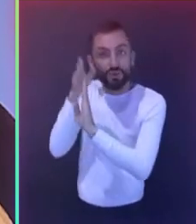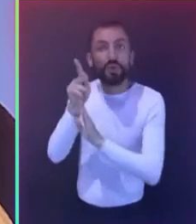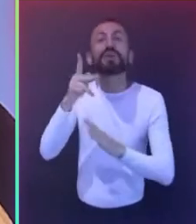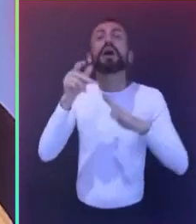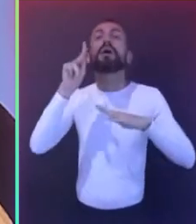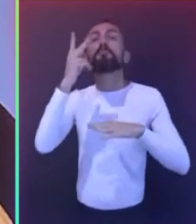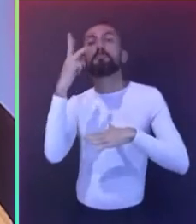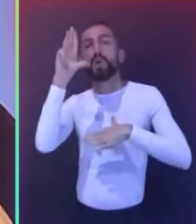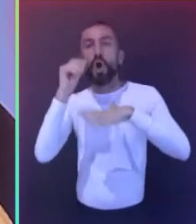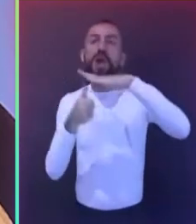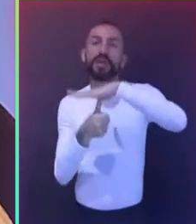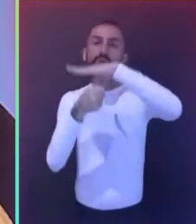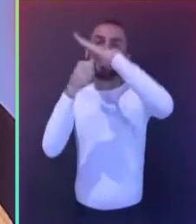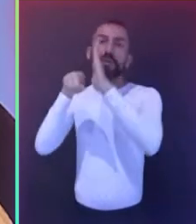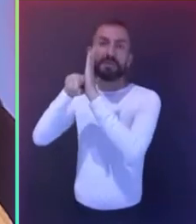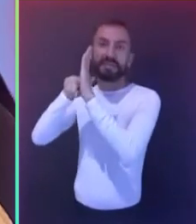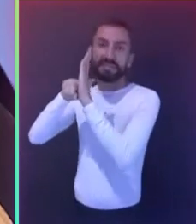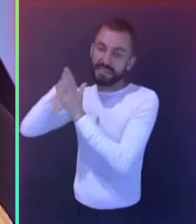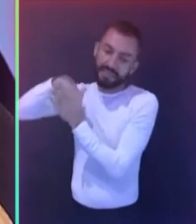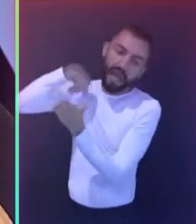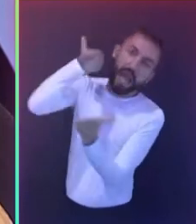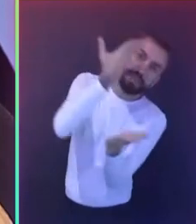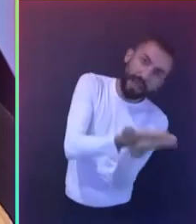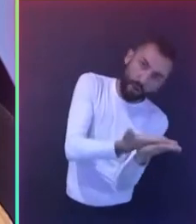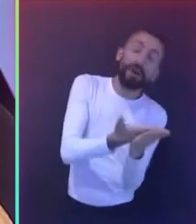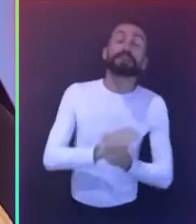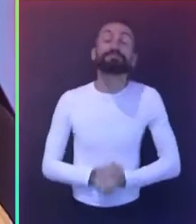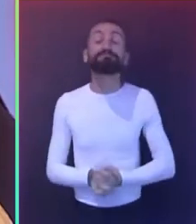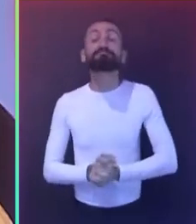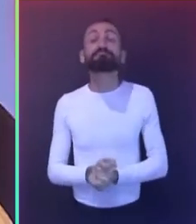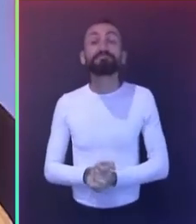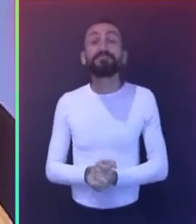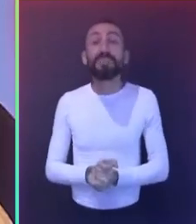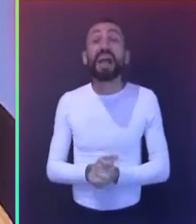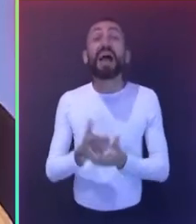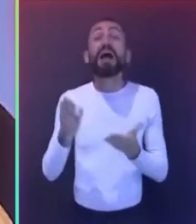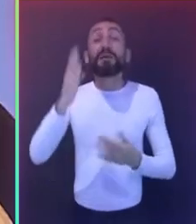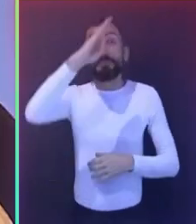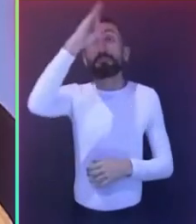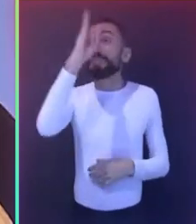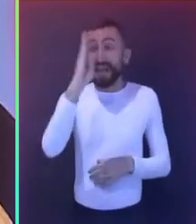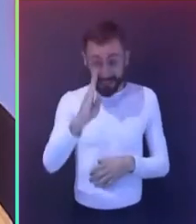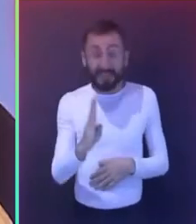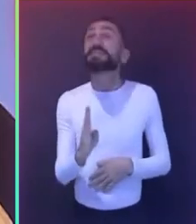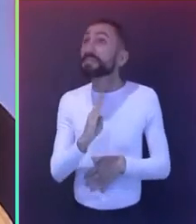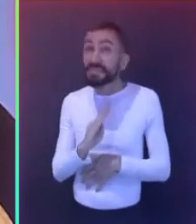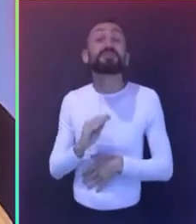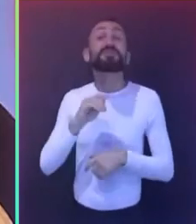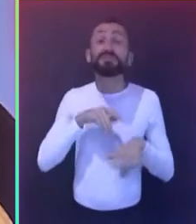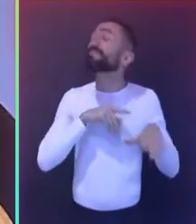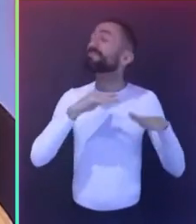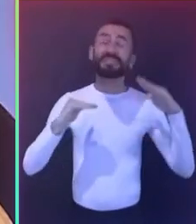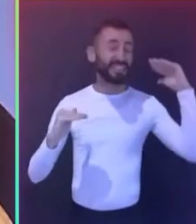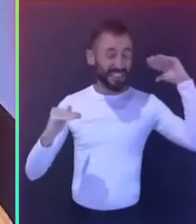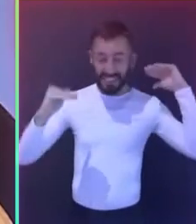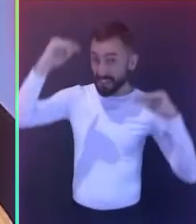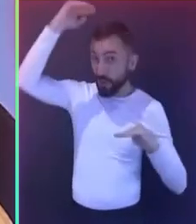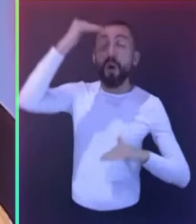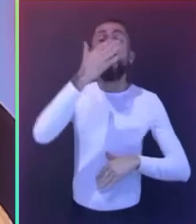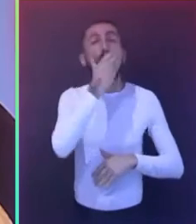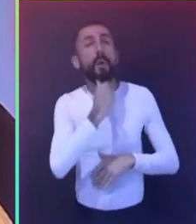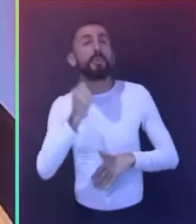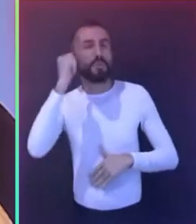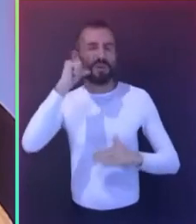recentemente, no caminho até aqui. Em um país onde as condições ainda são extremamente desiguais para homens e